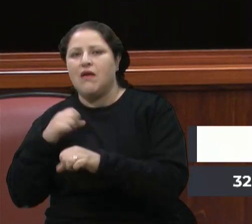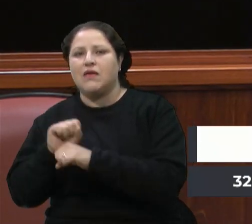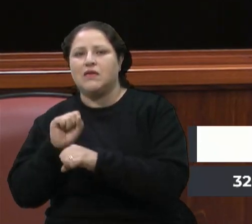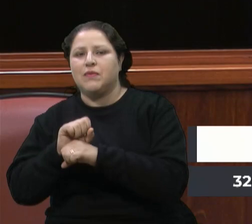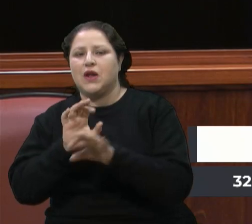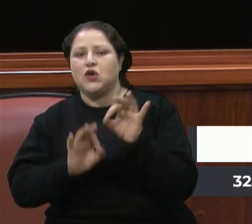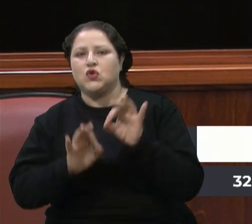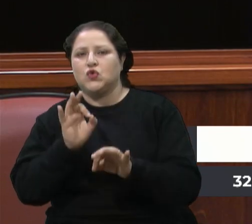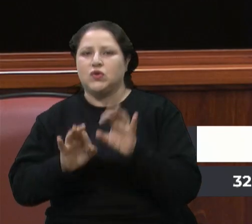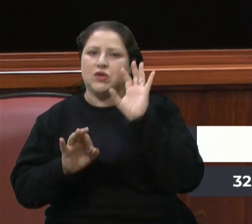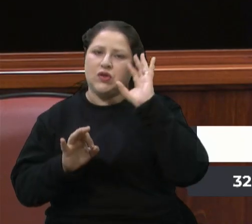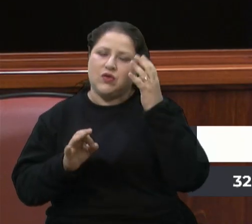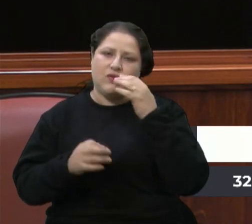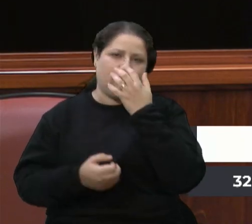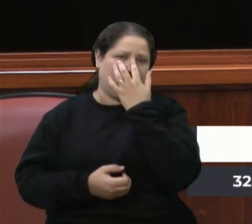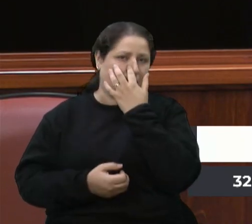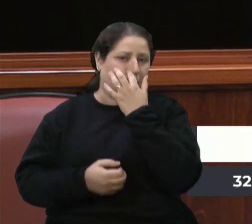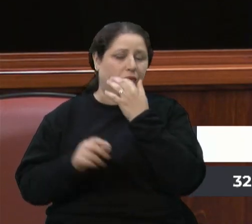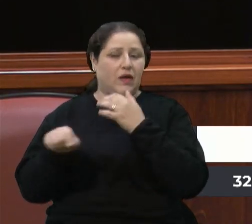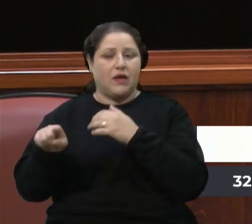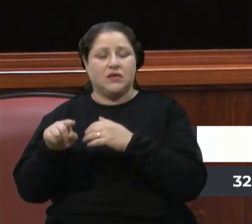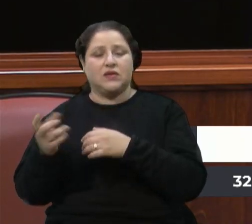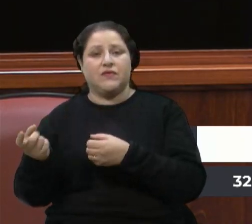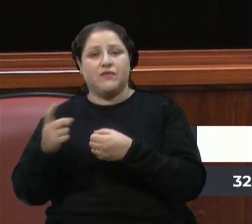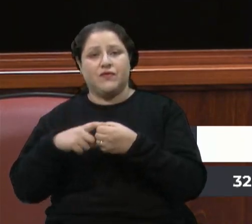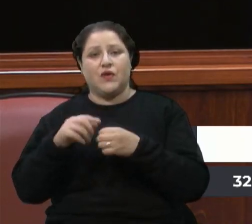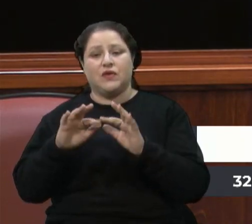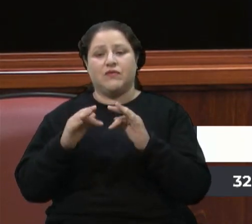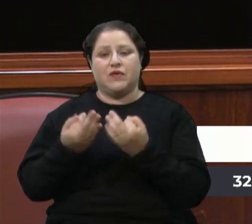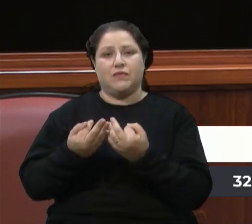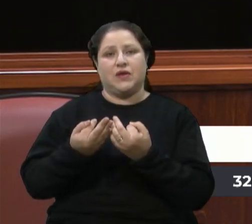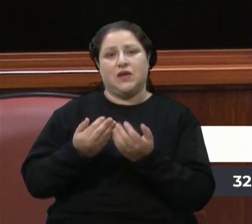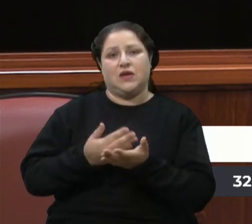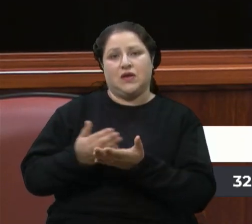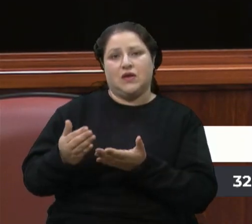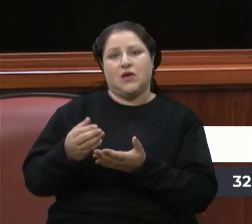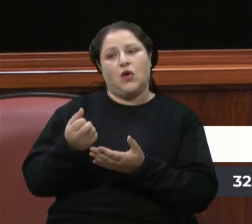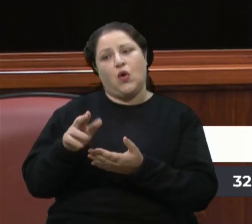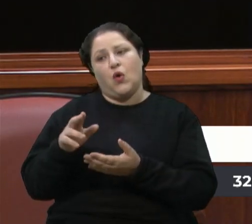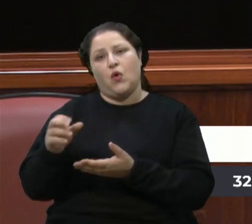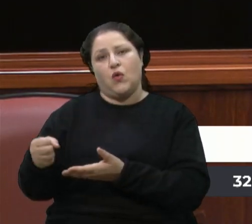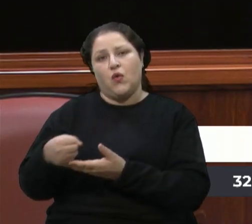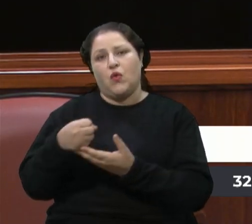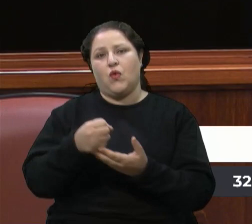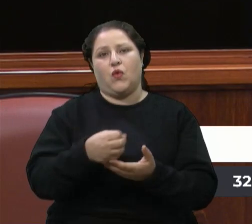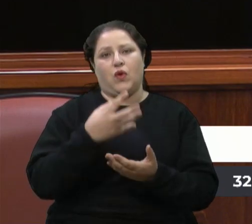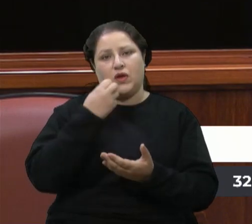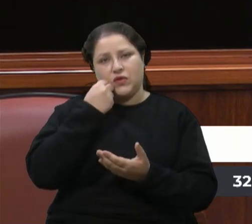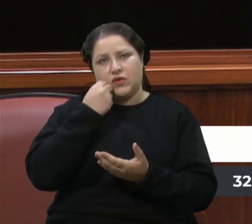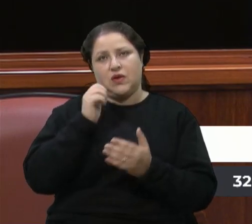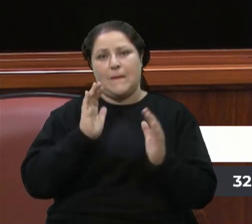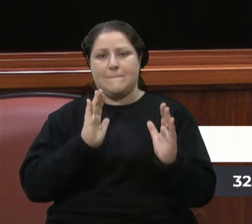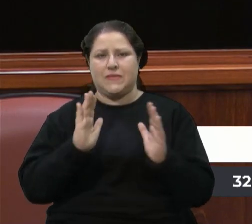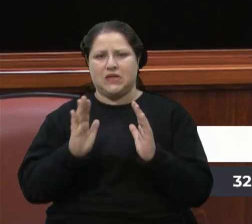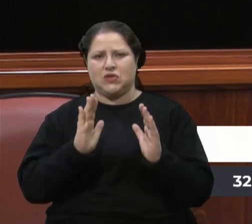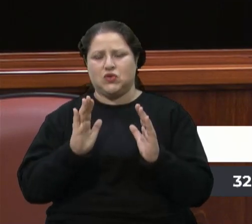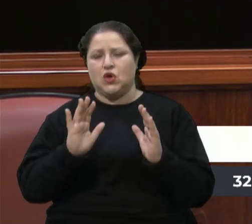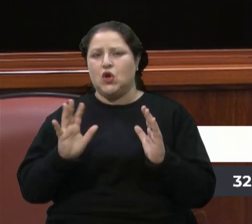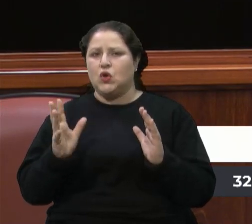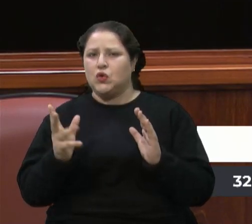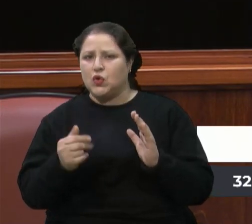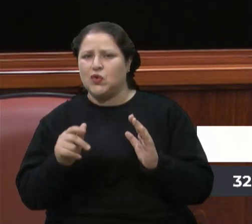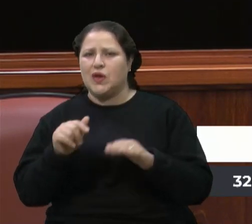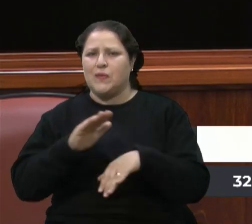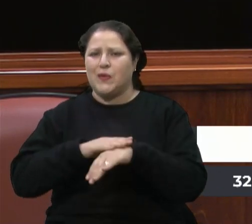judicial, né, se retornam para a família de origem ou se são encaminhadas para a adoção. Período, todos são períodos